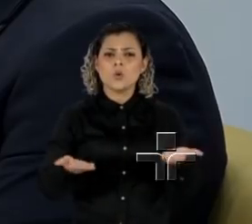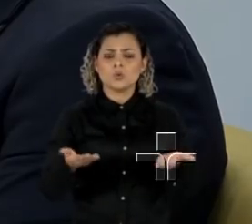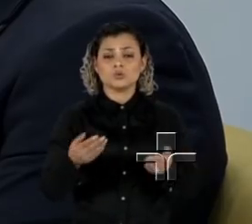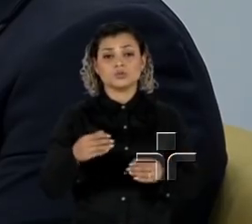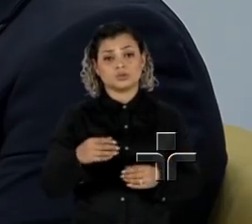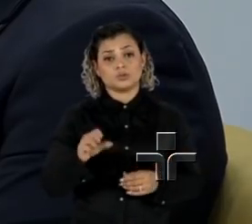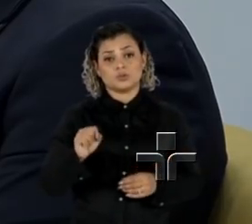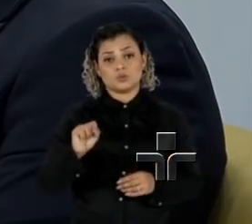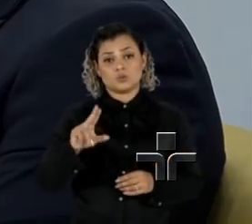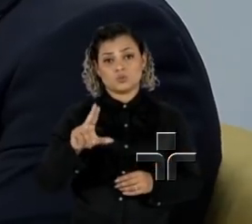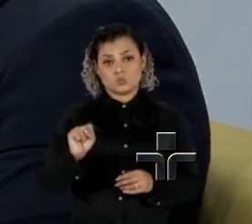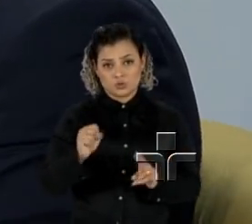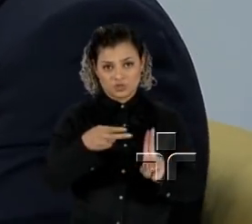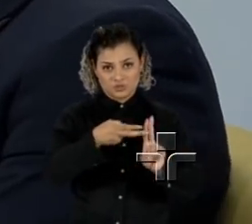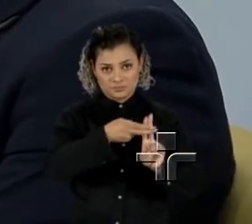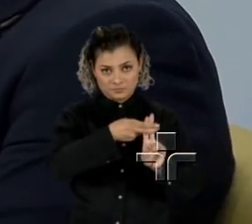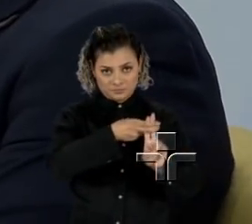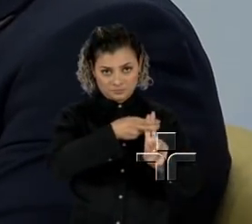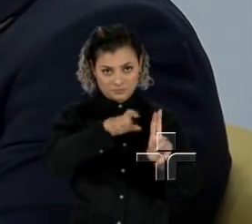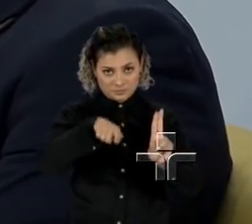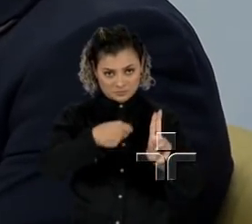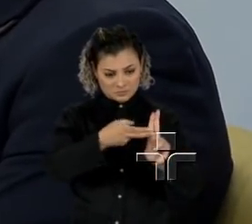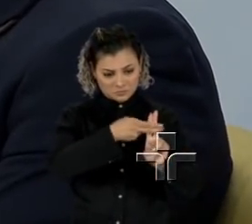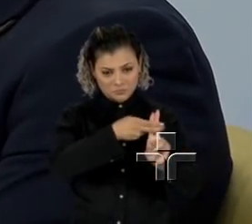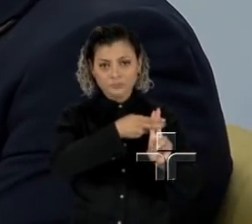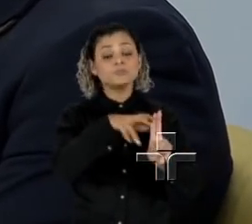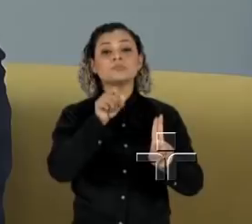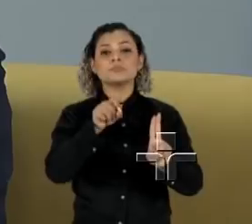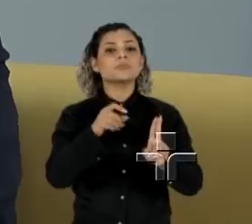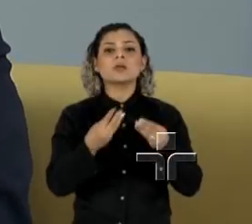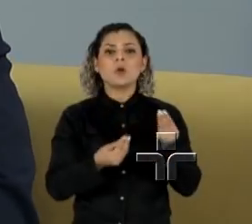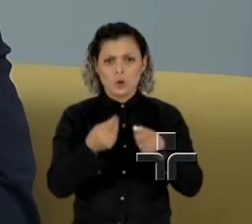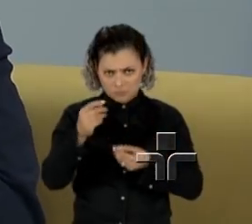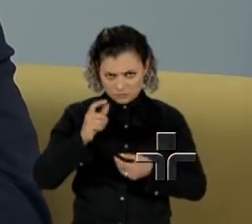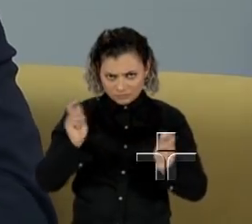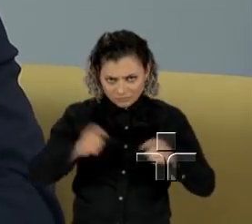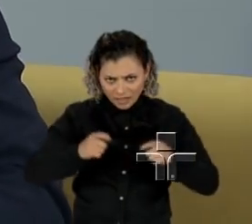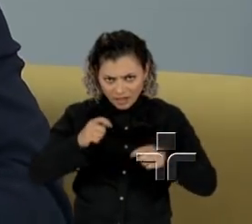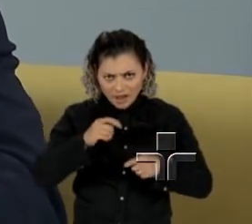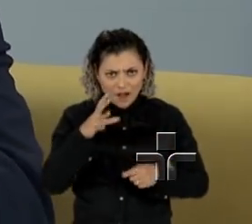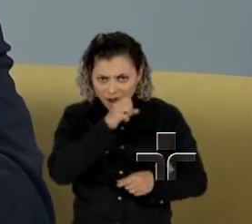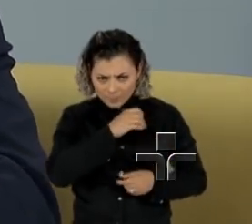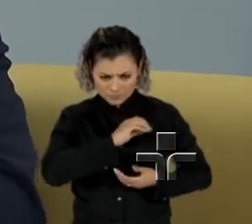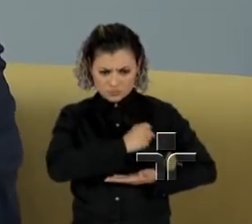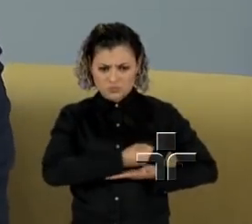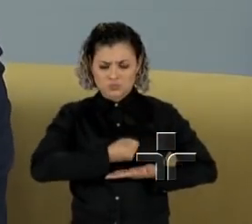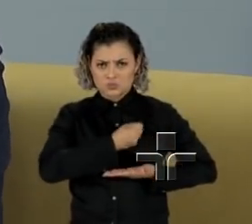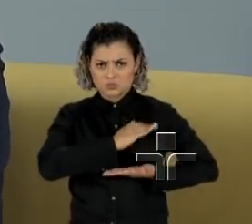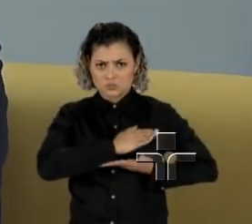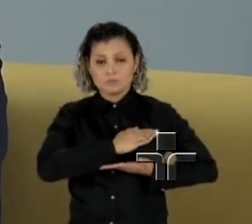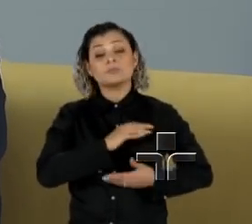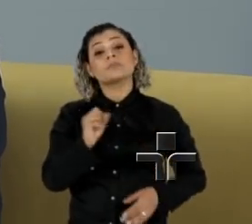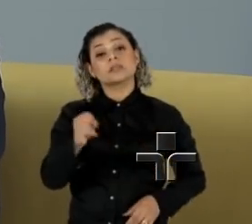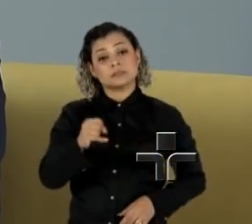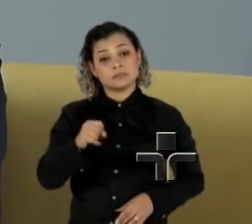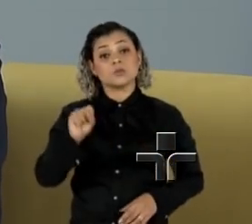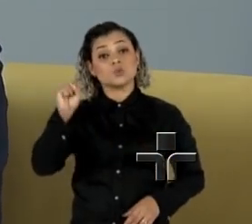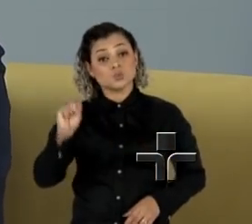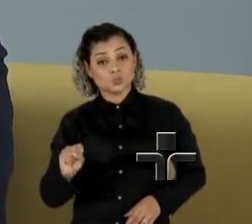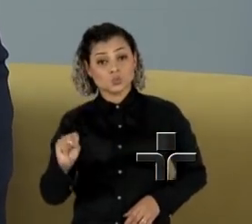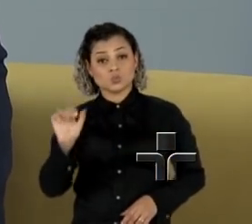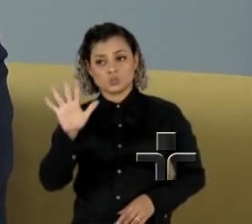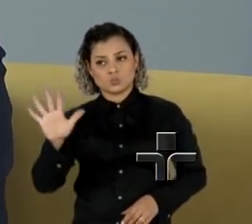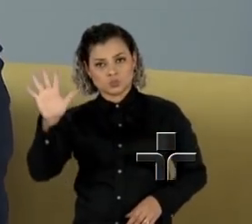público dessa mamografia? Infelizmente, Aldo, ela é mais acessível nos estados do Sul e